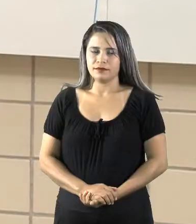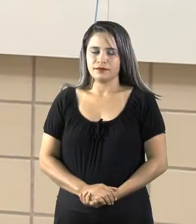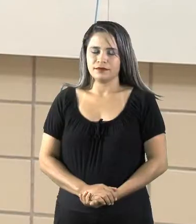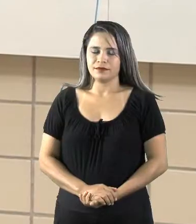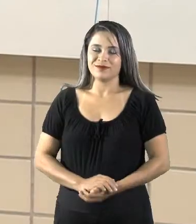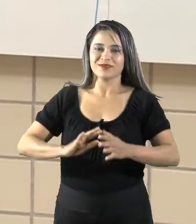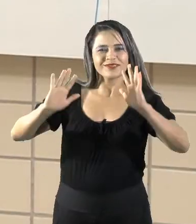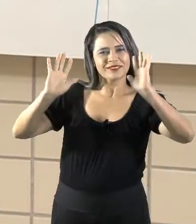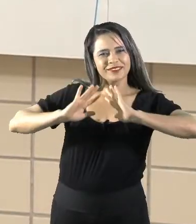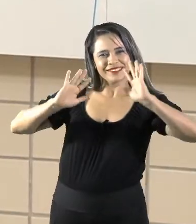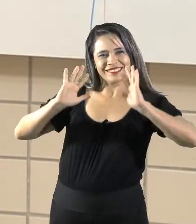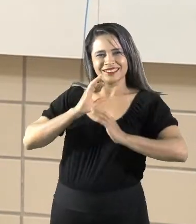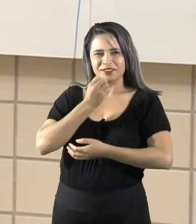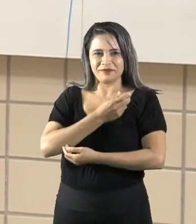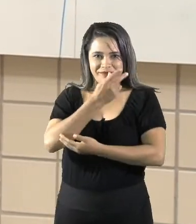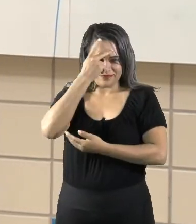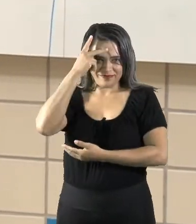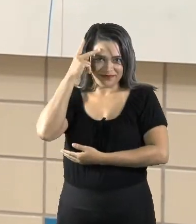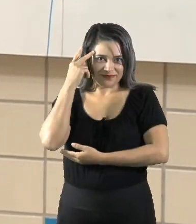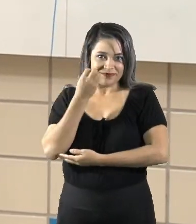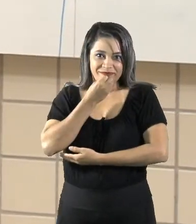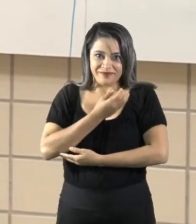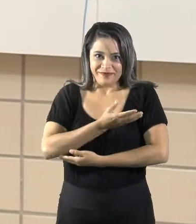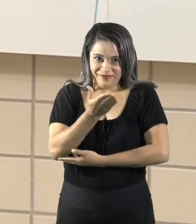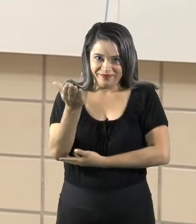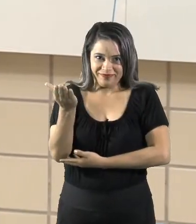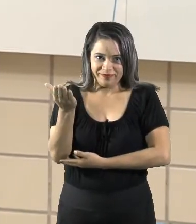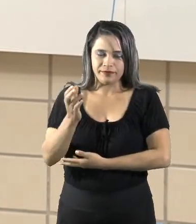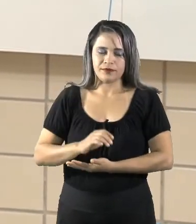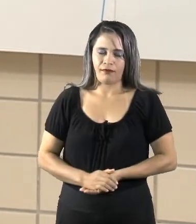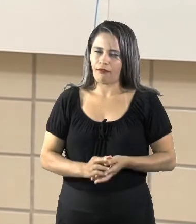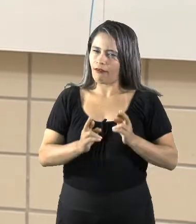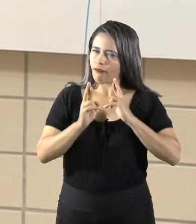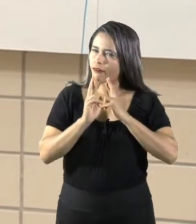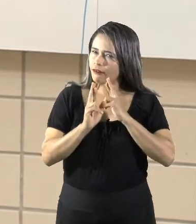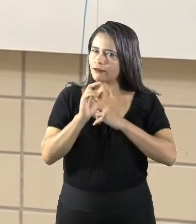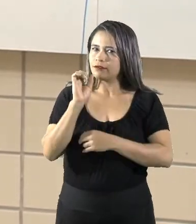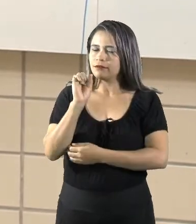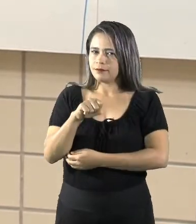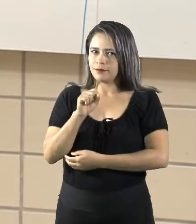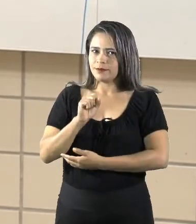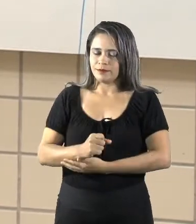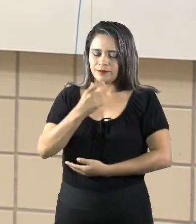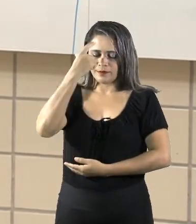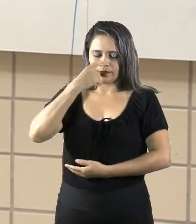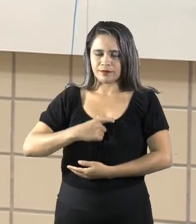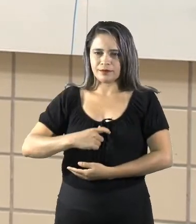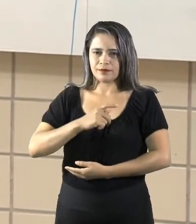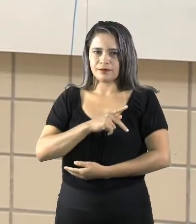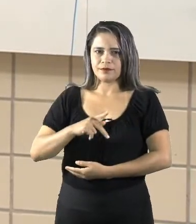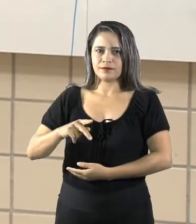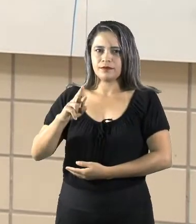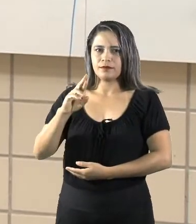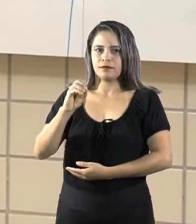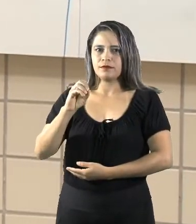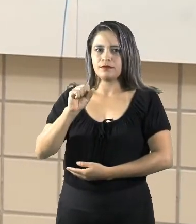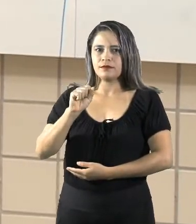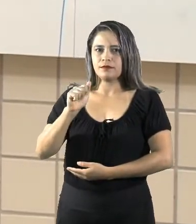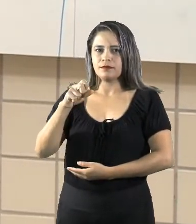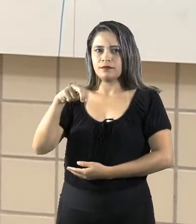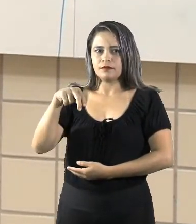Olá pessoal, tudo bem com vocês? Espero que sim. Eu sou a professora Rosângela da ETI